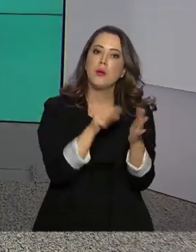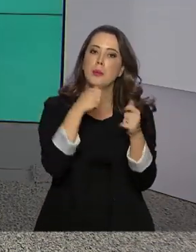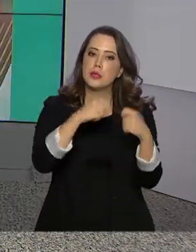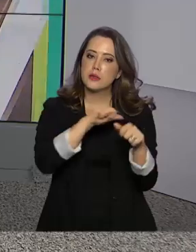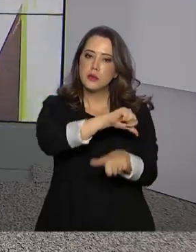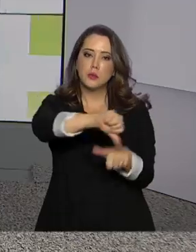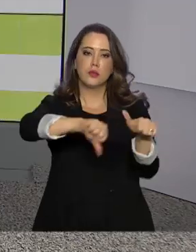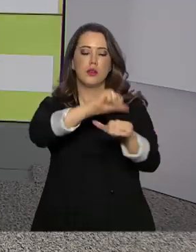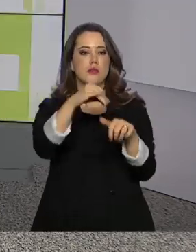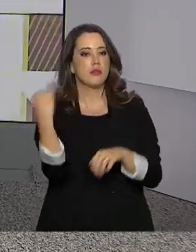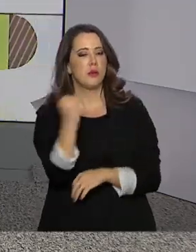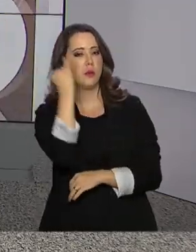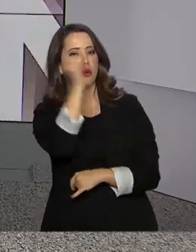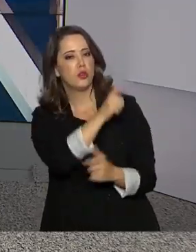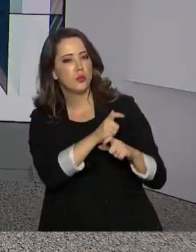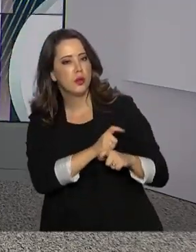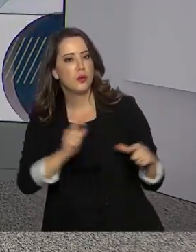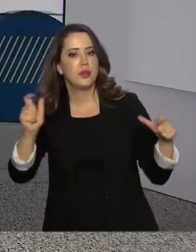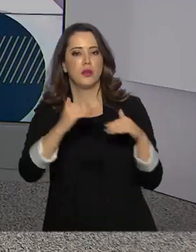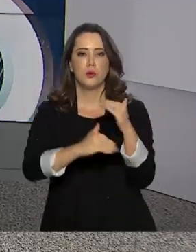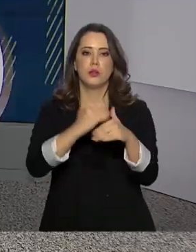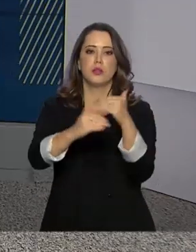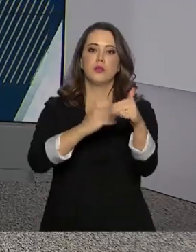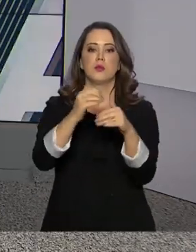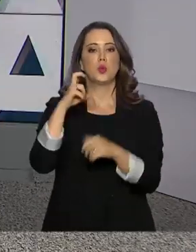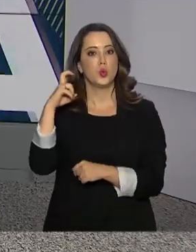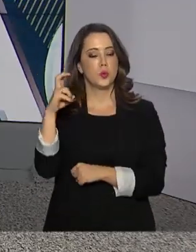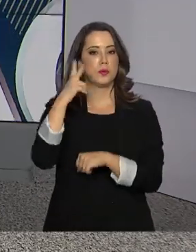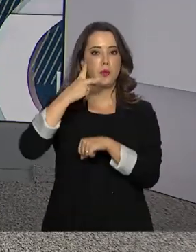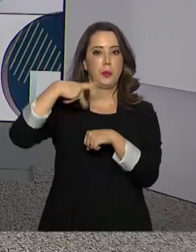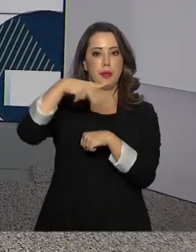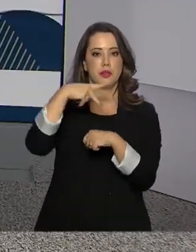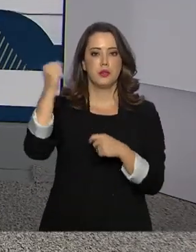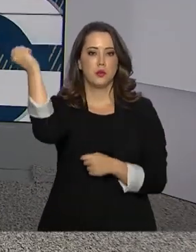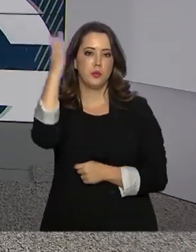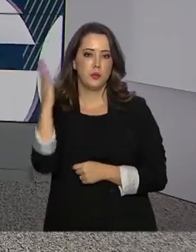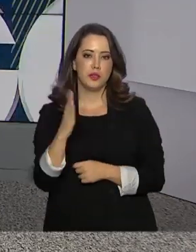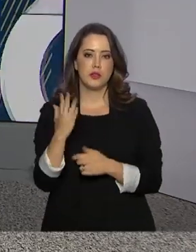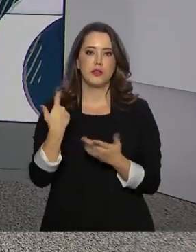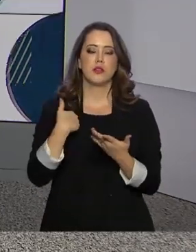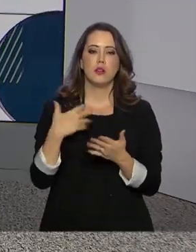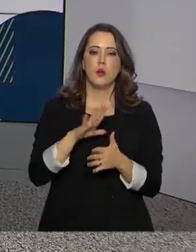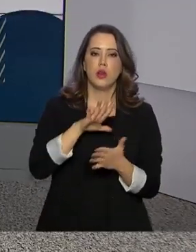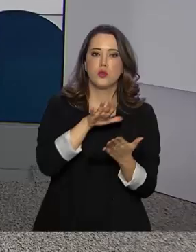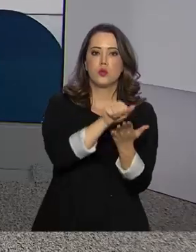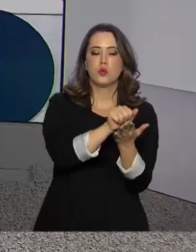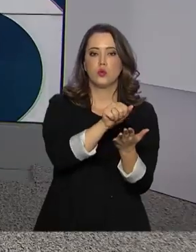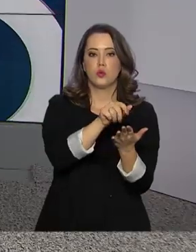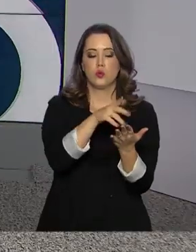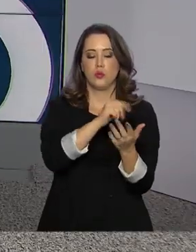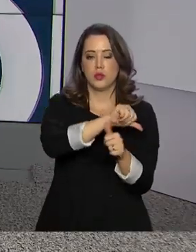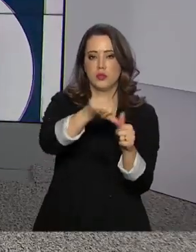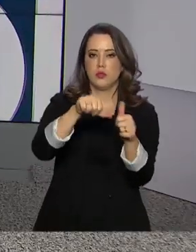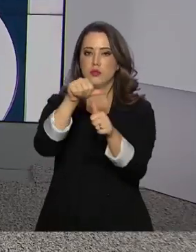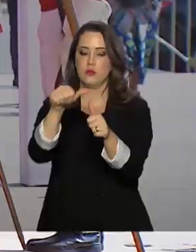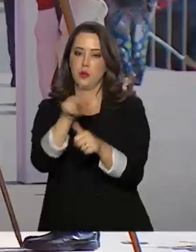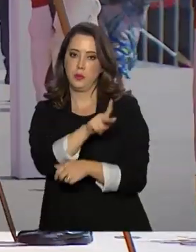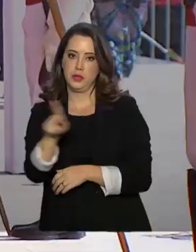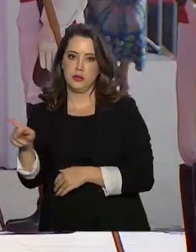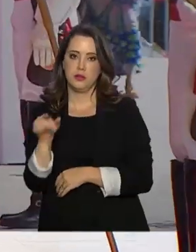estruturais para ampliar o potencial de crescimento dos cinco países. O Brasil passou a presidência do grupo para a Rússia.